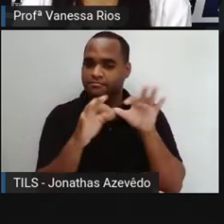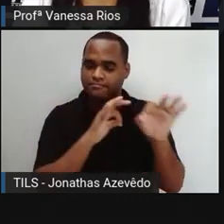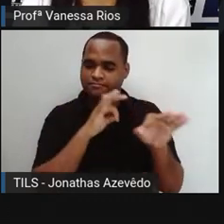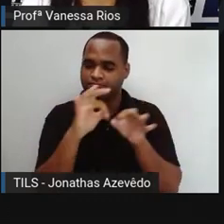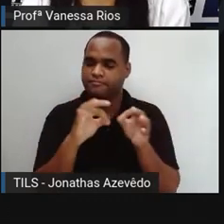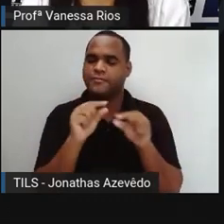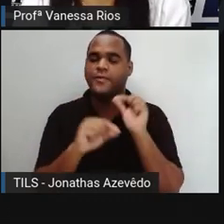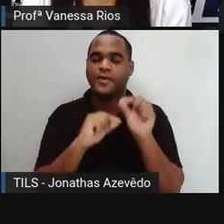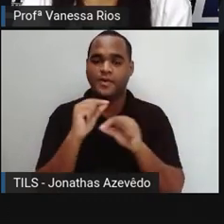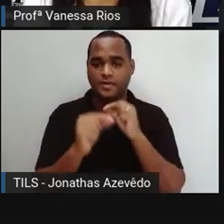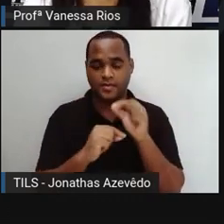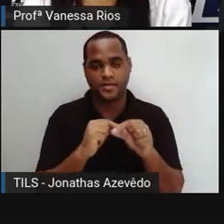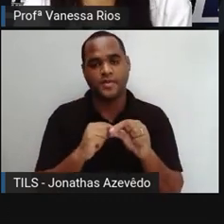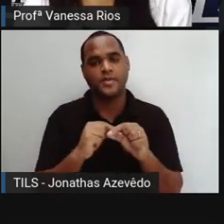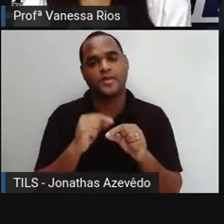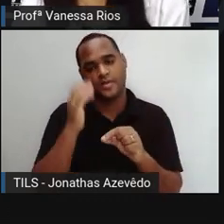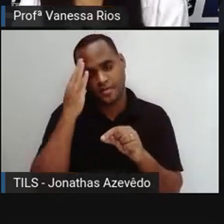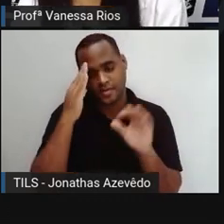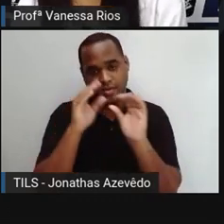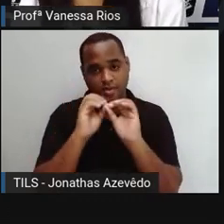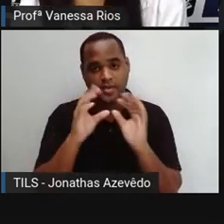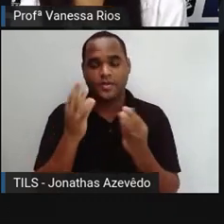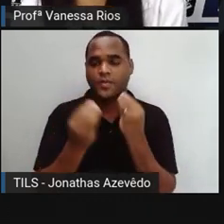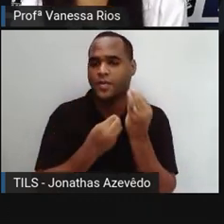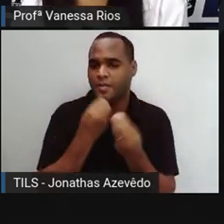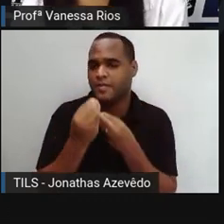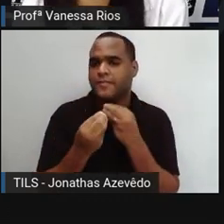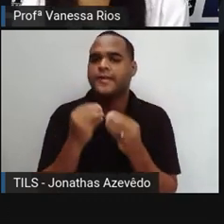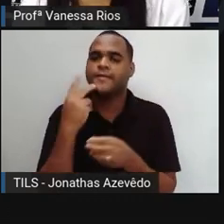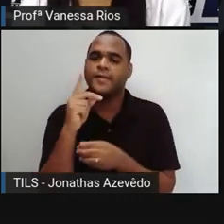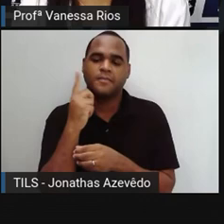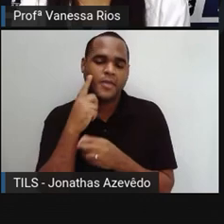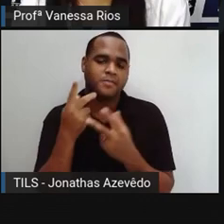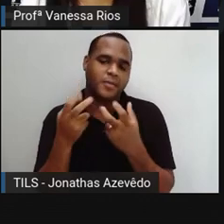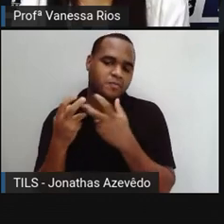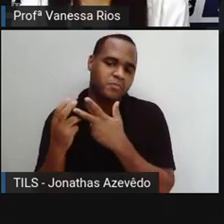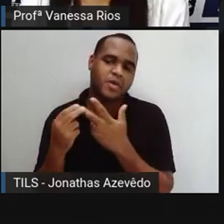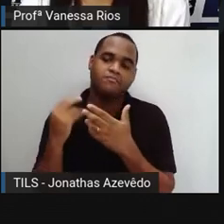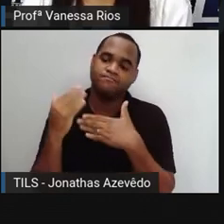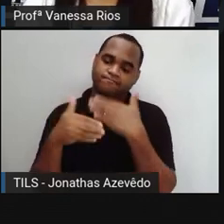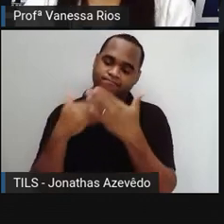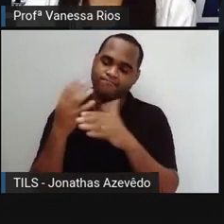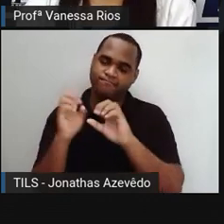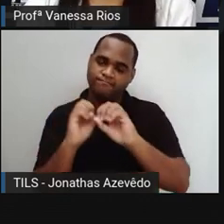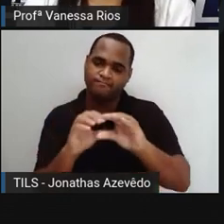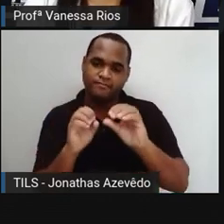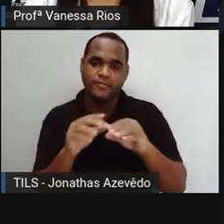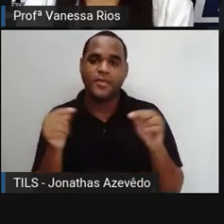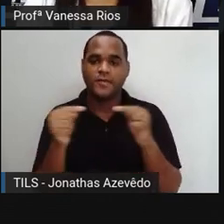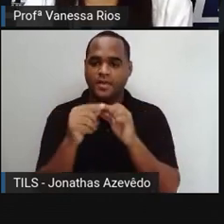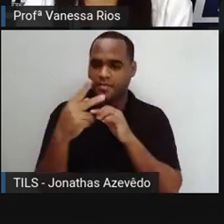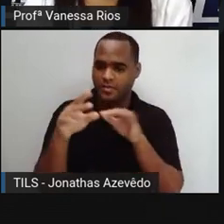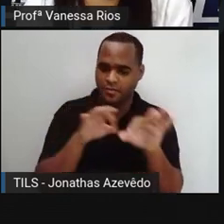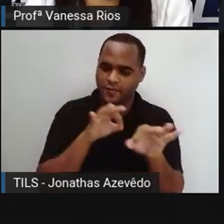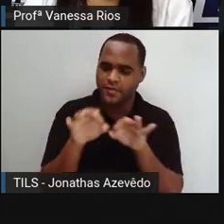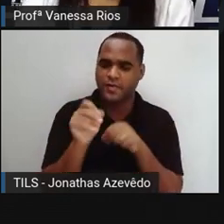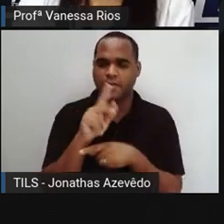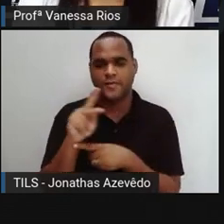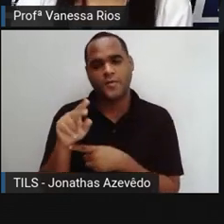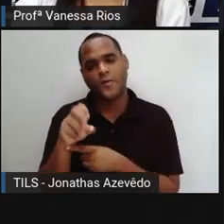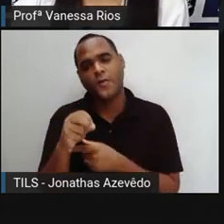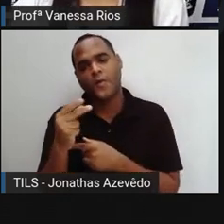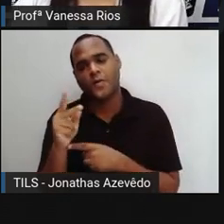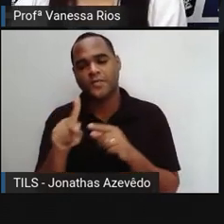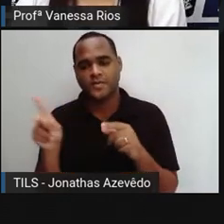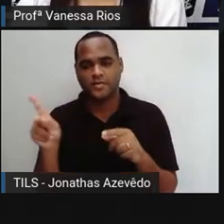para entender, né, e dar continuidade através da atividade que foi preparada por seu professor ou sua